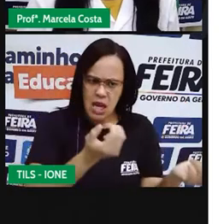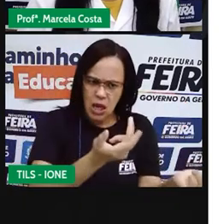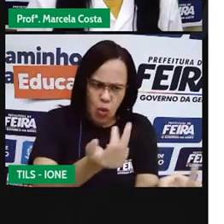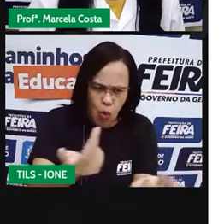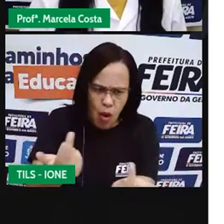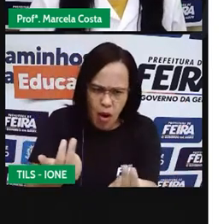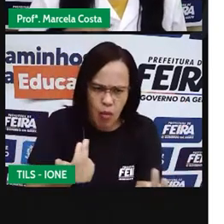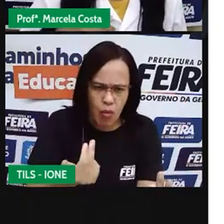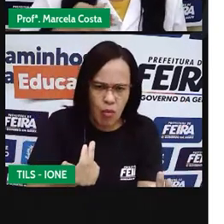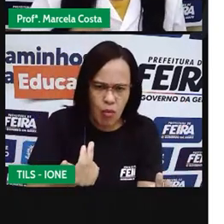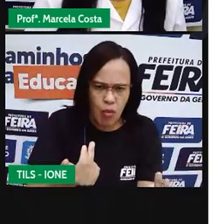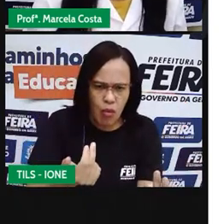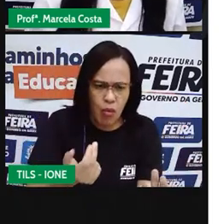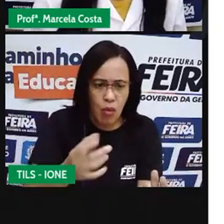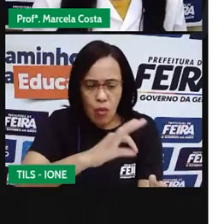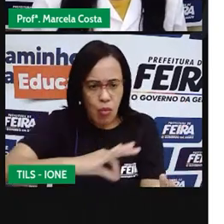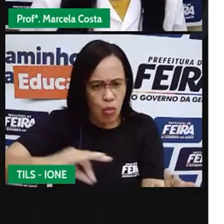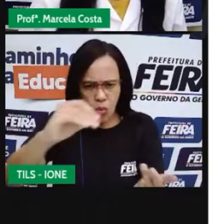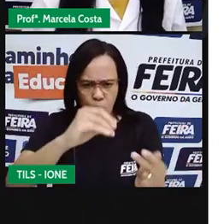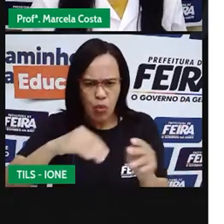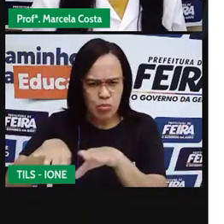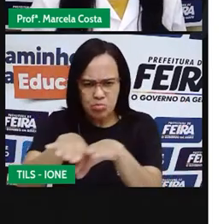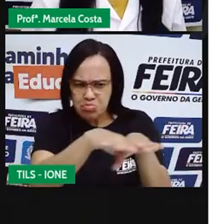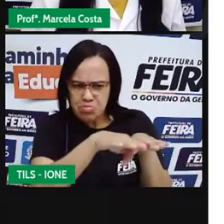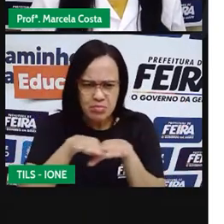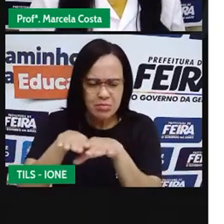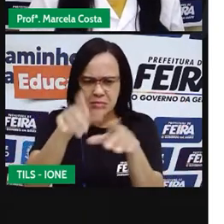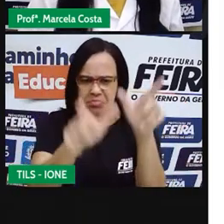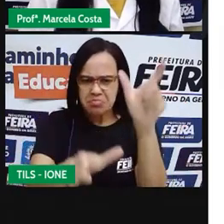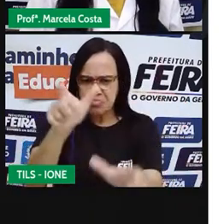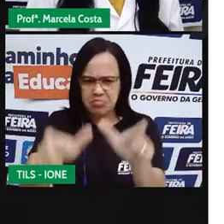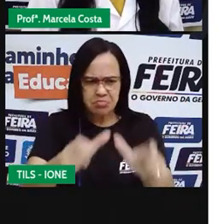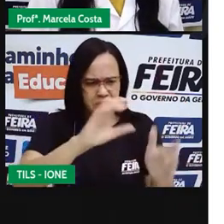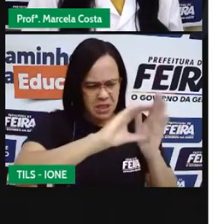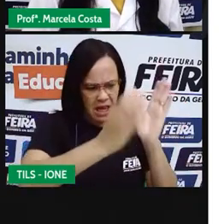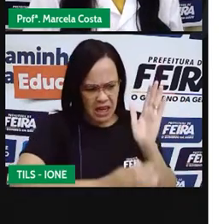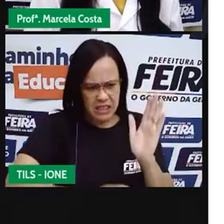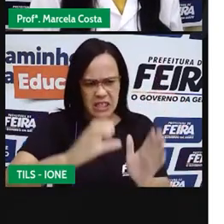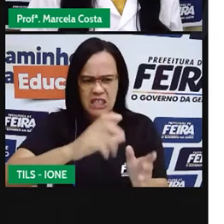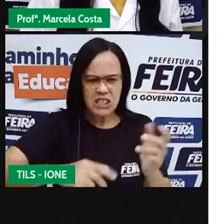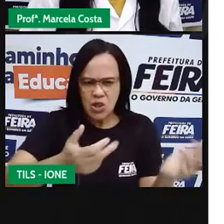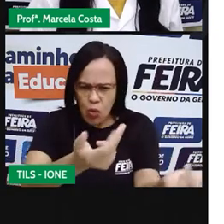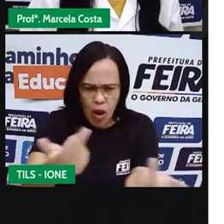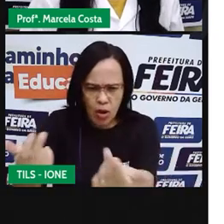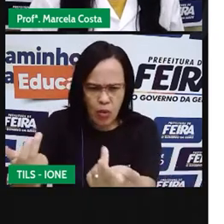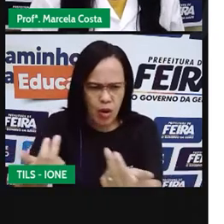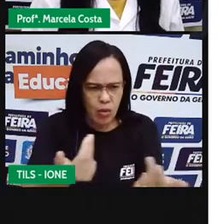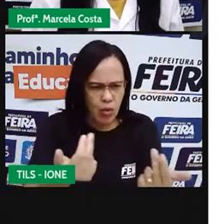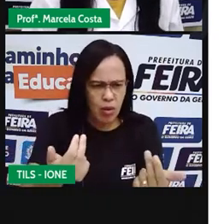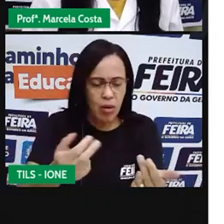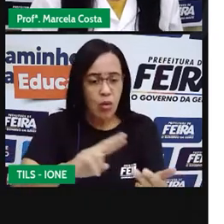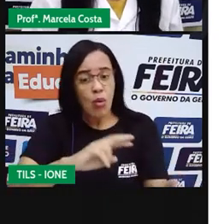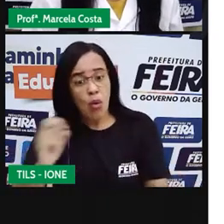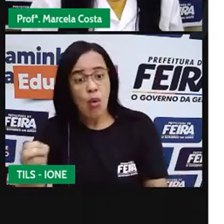Todos têm o mesmo padrão de características físicas ou não? Eles têm diferenças?